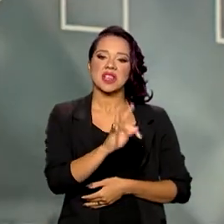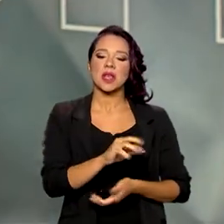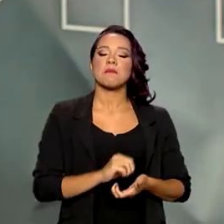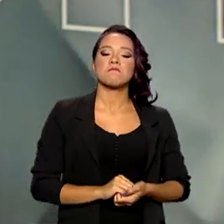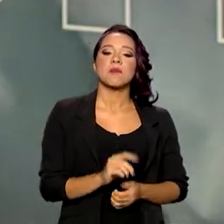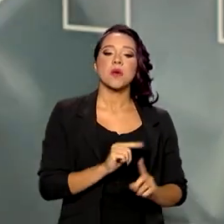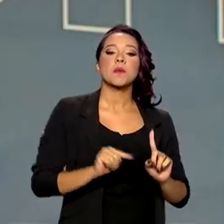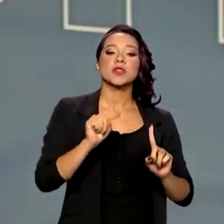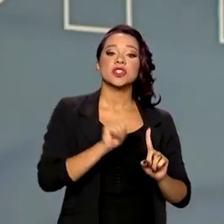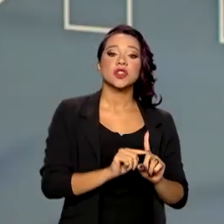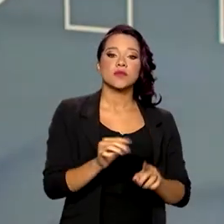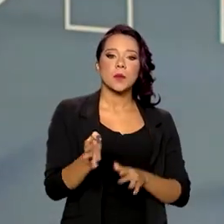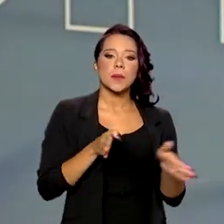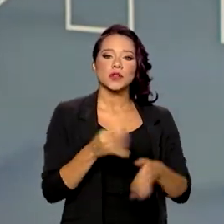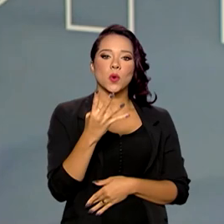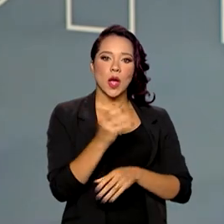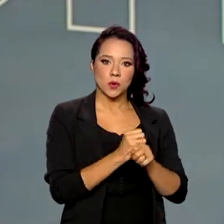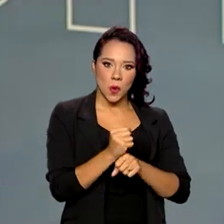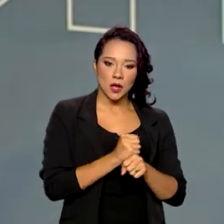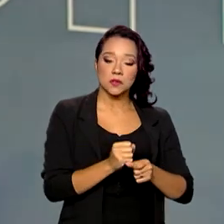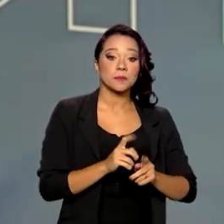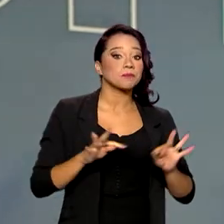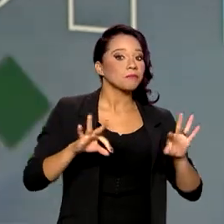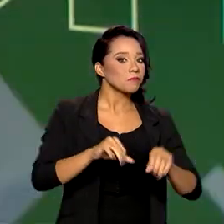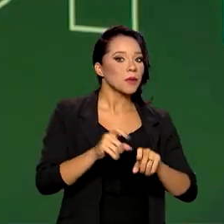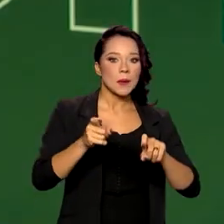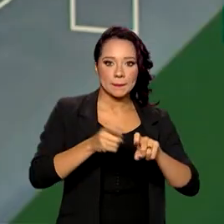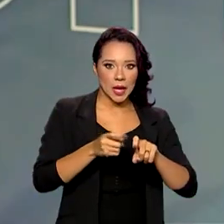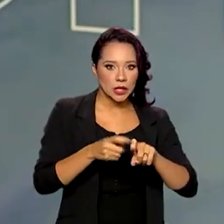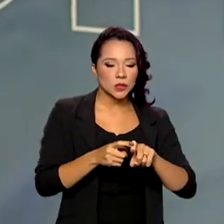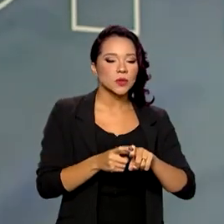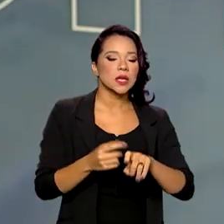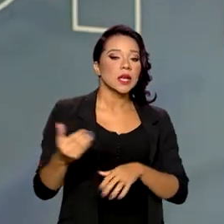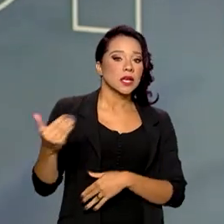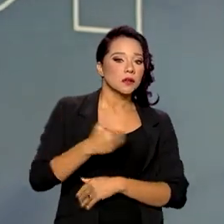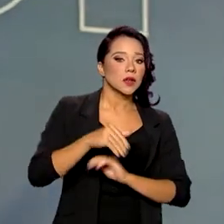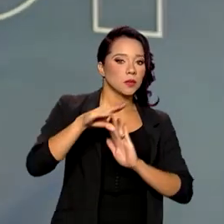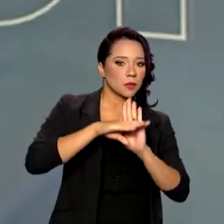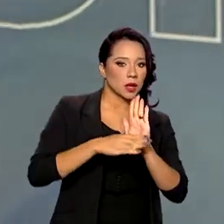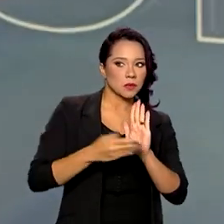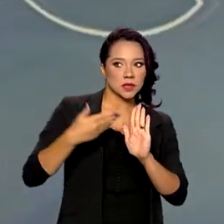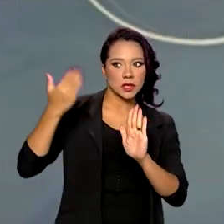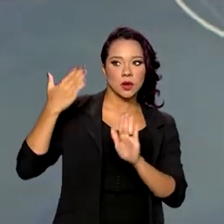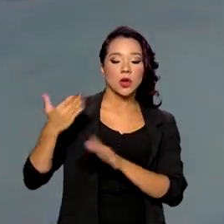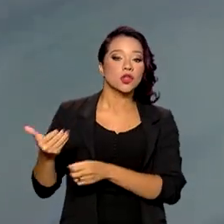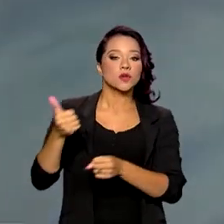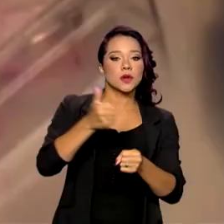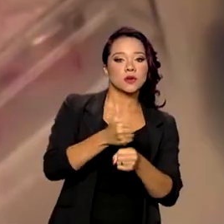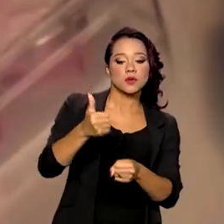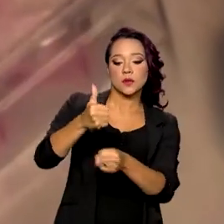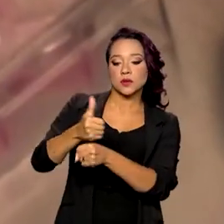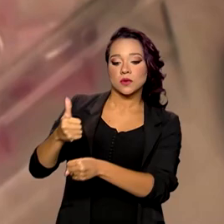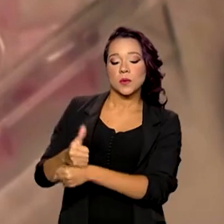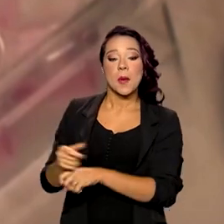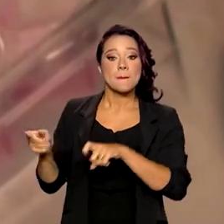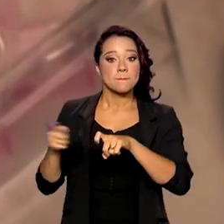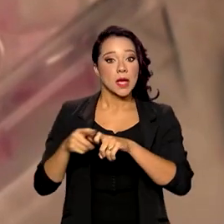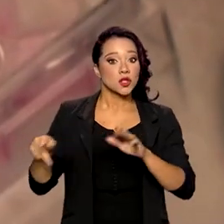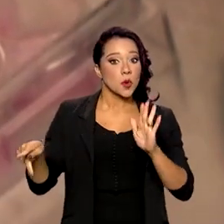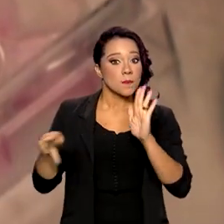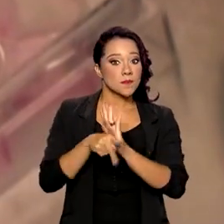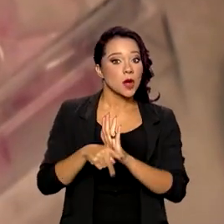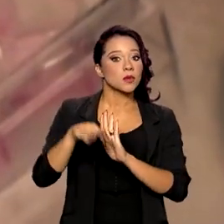o objetivo é que em quatro anos, todos os médicos que vieram pelo programa anterior sejam substituídos por um médico integrante